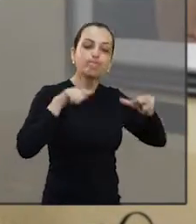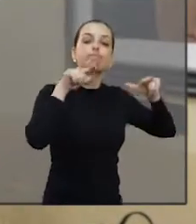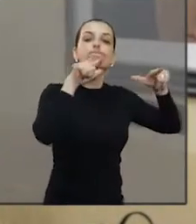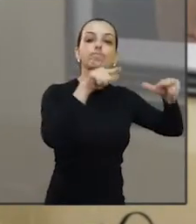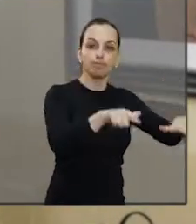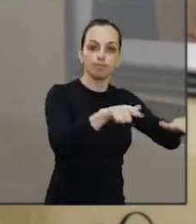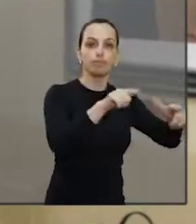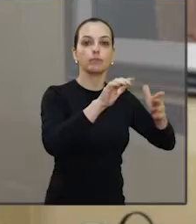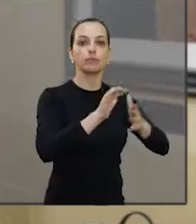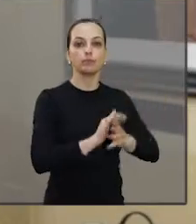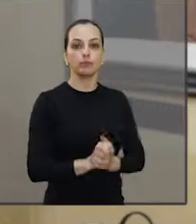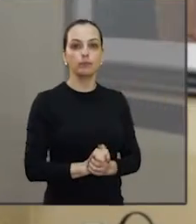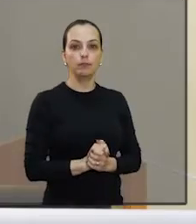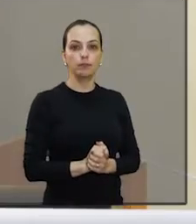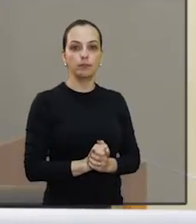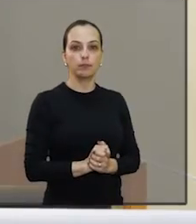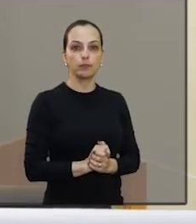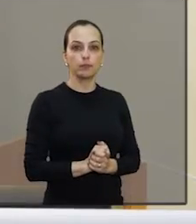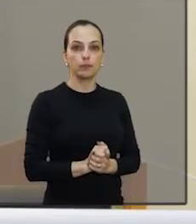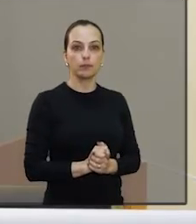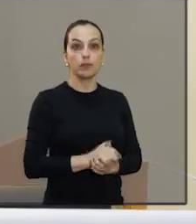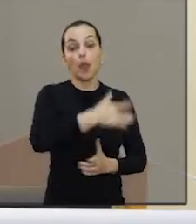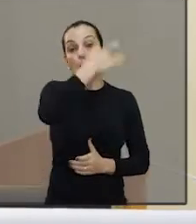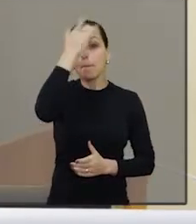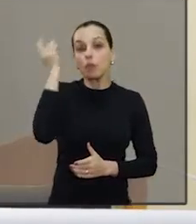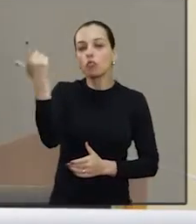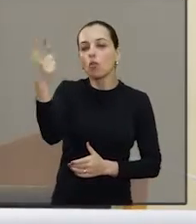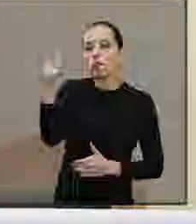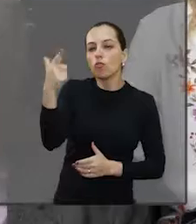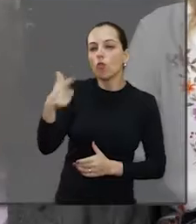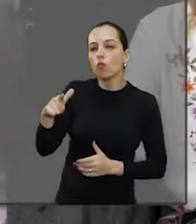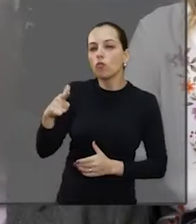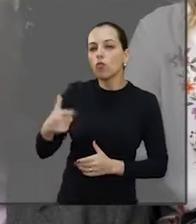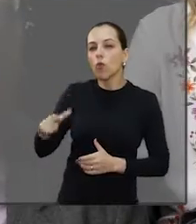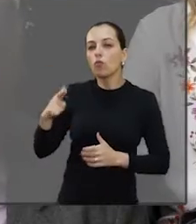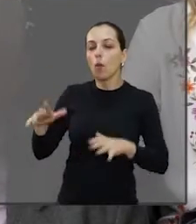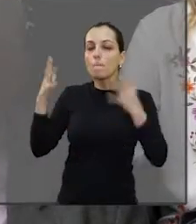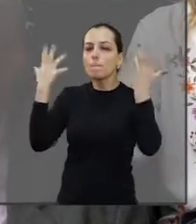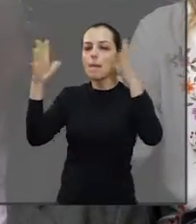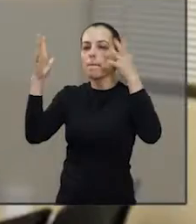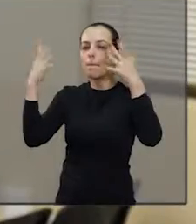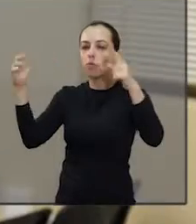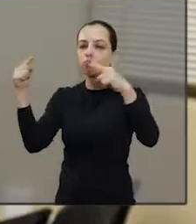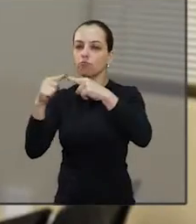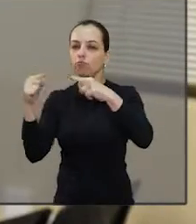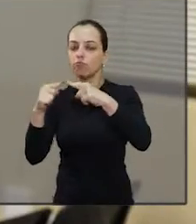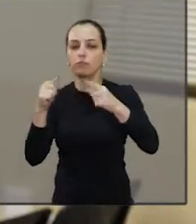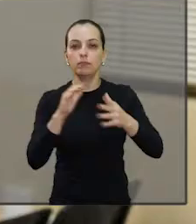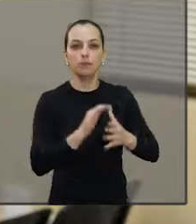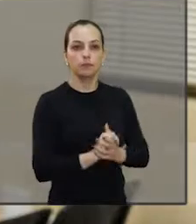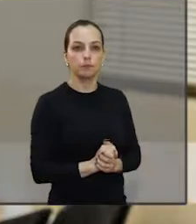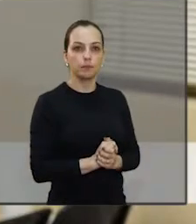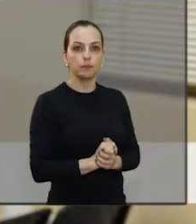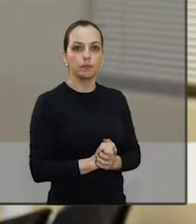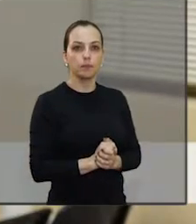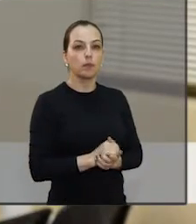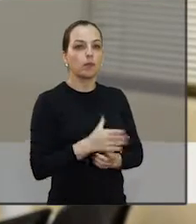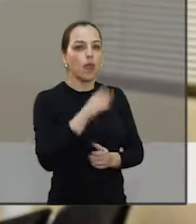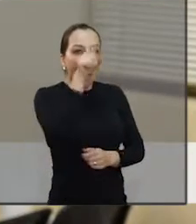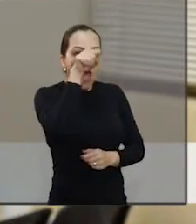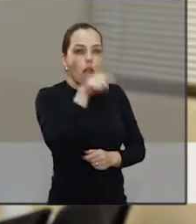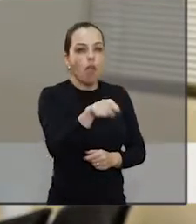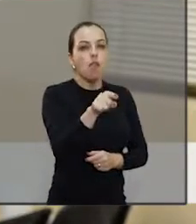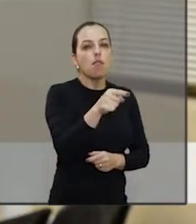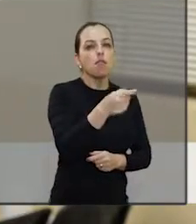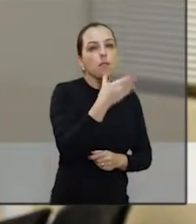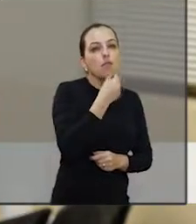Tenente Santana, Edio Lopes e Edson Real. Quem conhece Sambataro aprova a indicação. Acompanho de perto o cotidiano, o